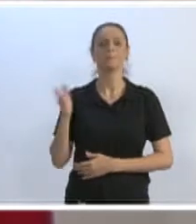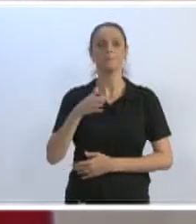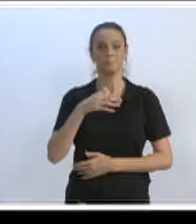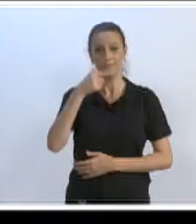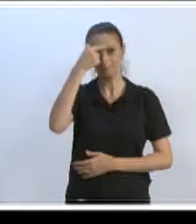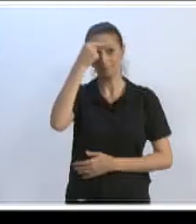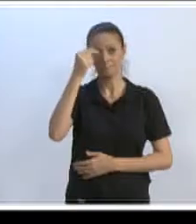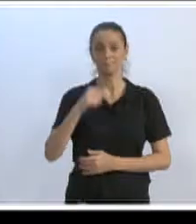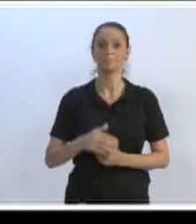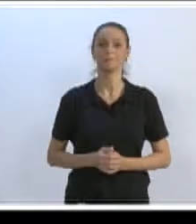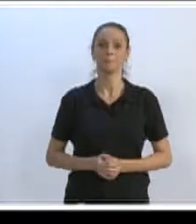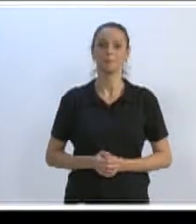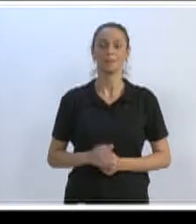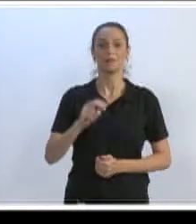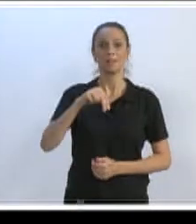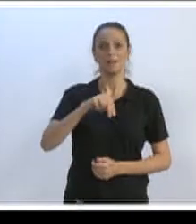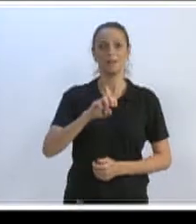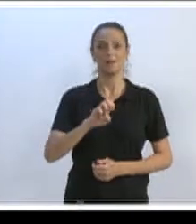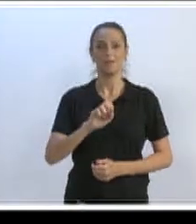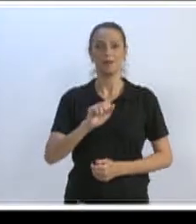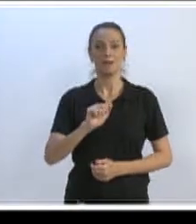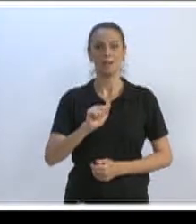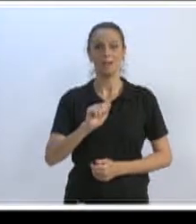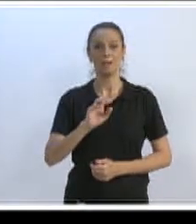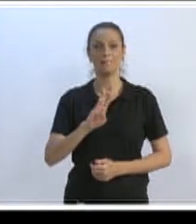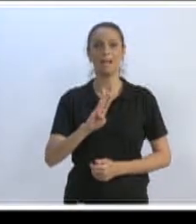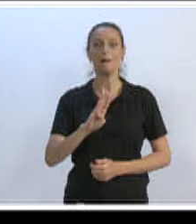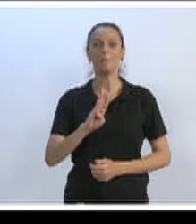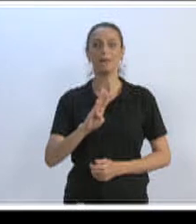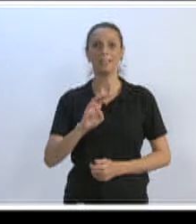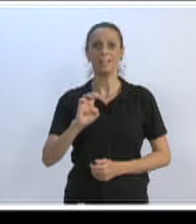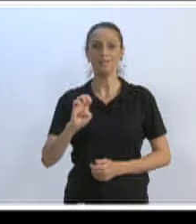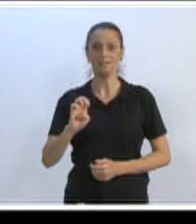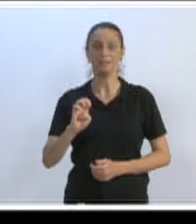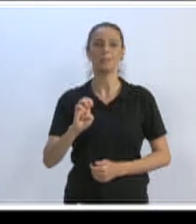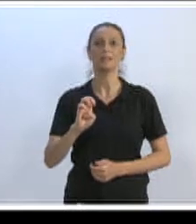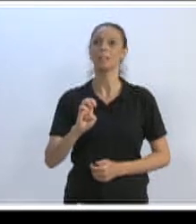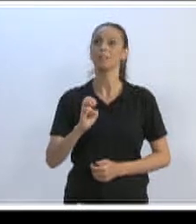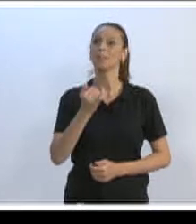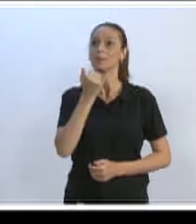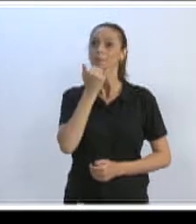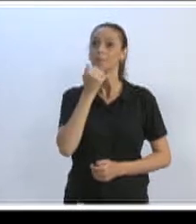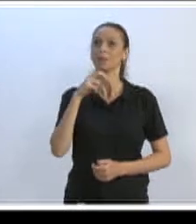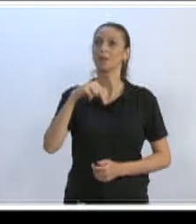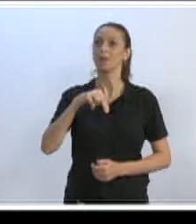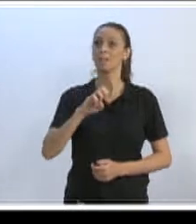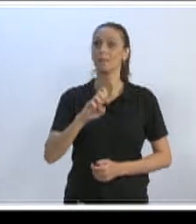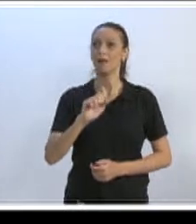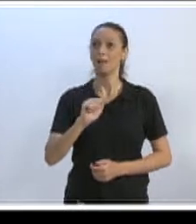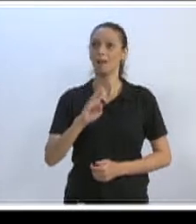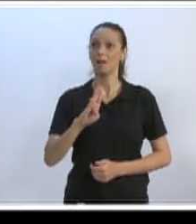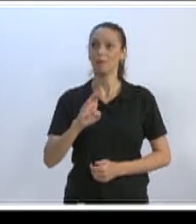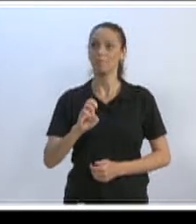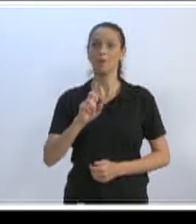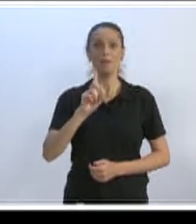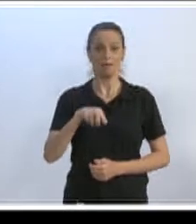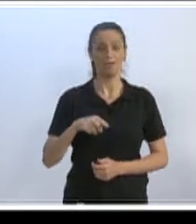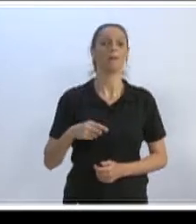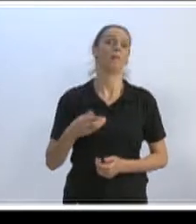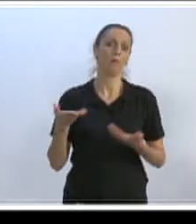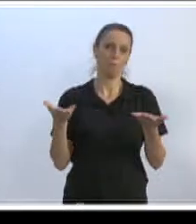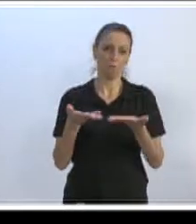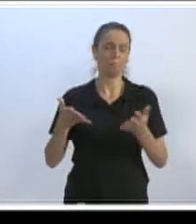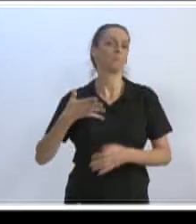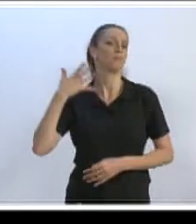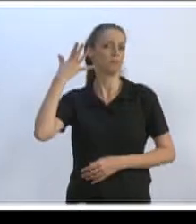O Neab Furby vai estar realizando o encontro afro-diálogo de comunidades tradicionais de terreiros entre a tradição